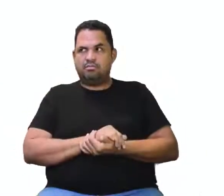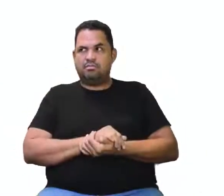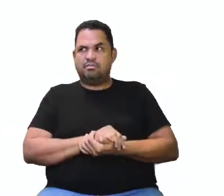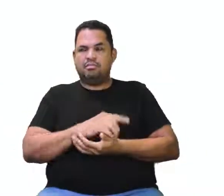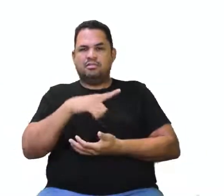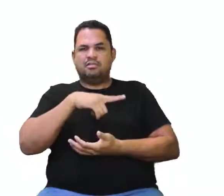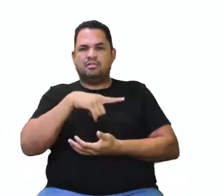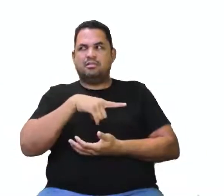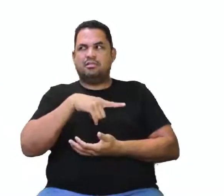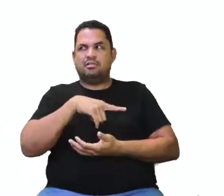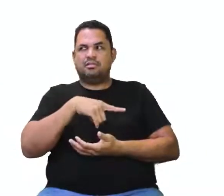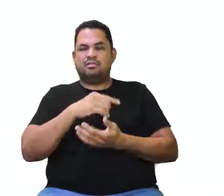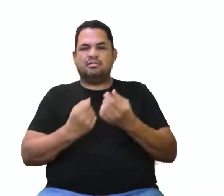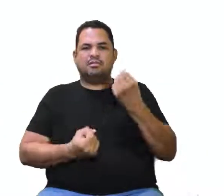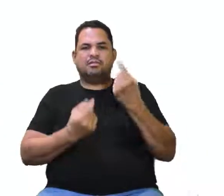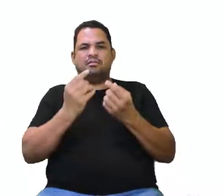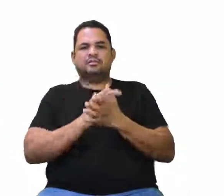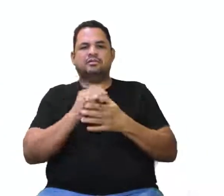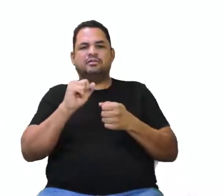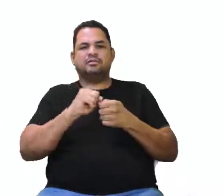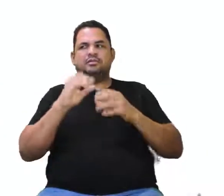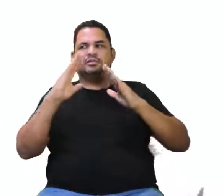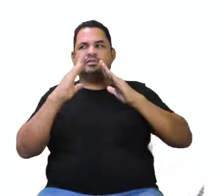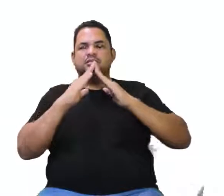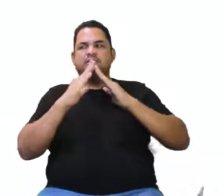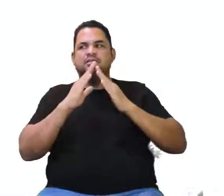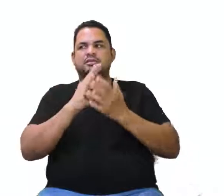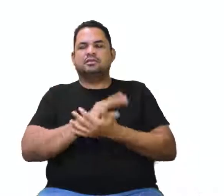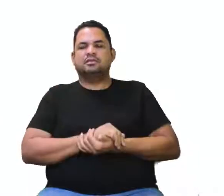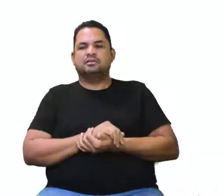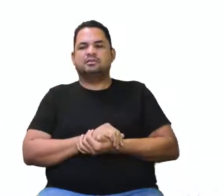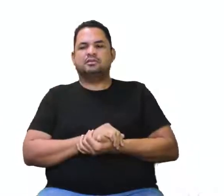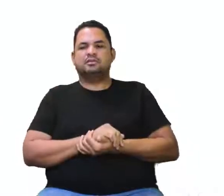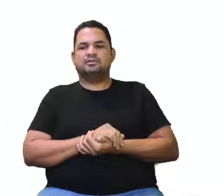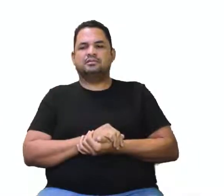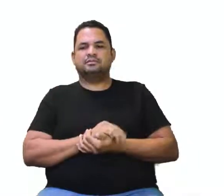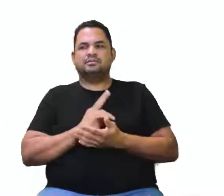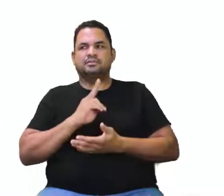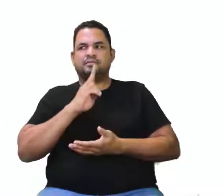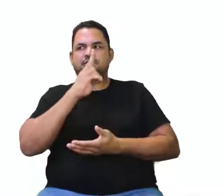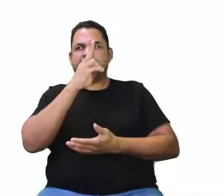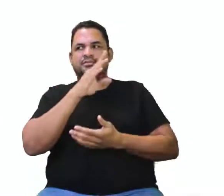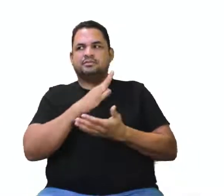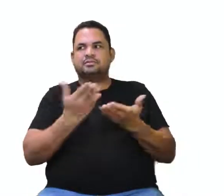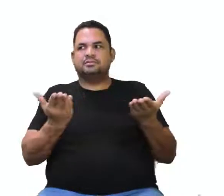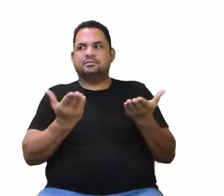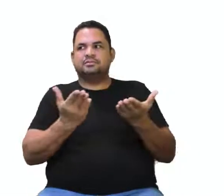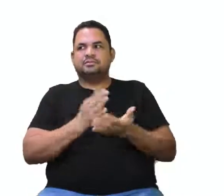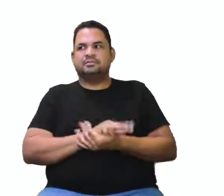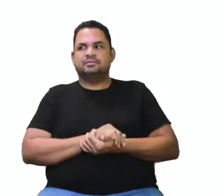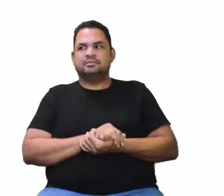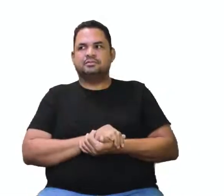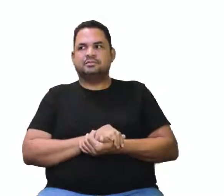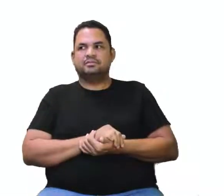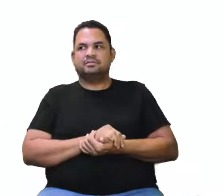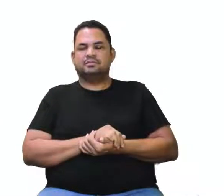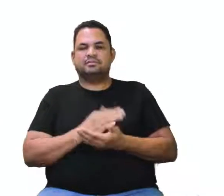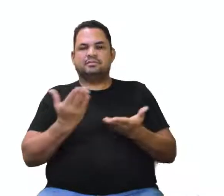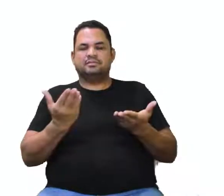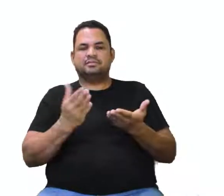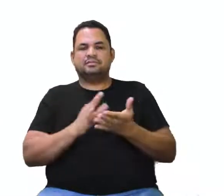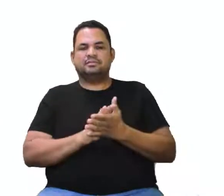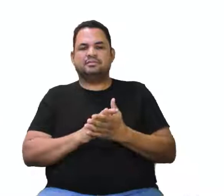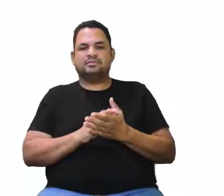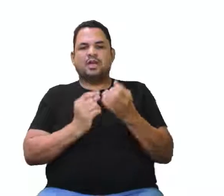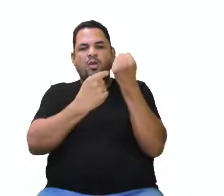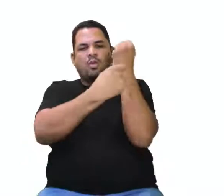exercícios que você vai realizar em casa. Esses exercícios aqui são de fortalecimento da coluna vertebral.